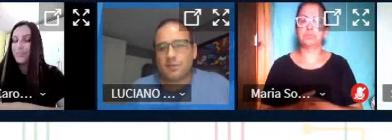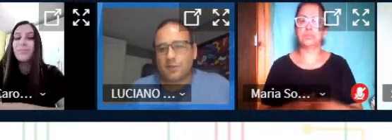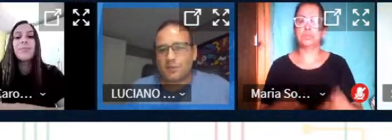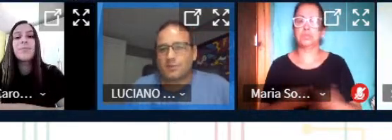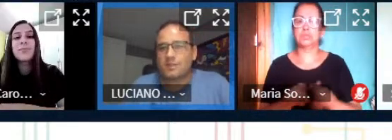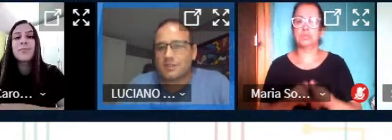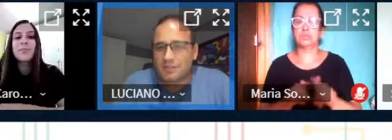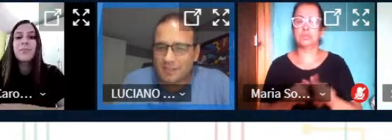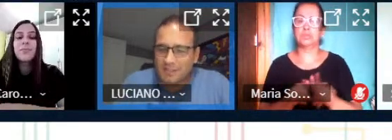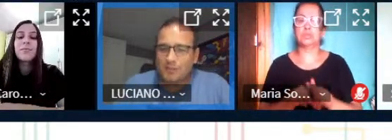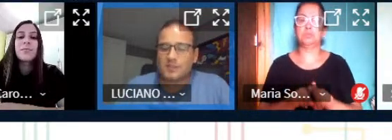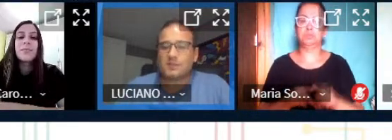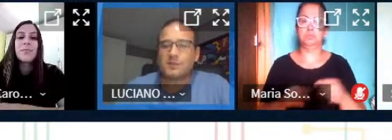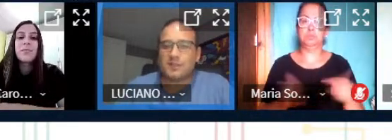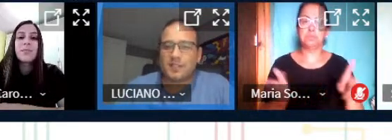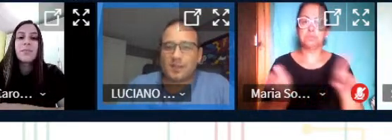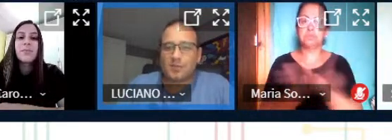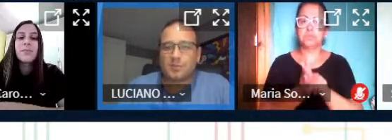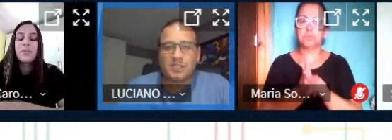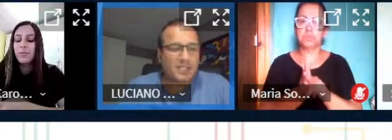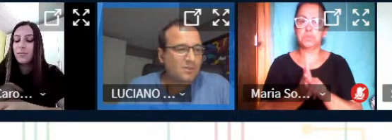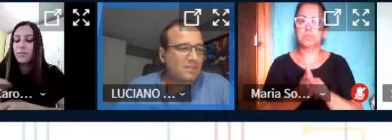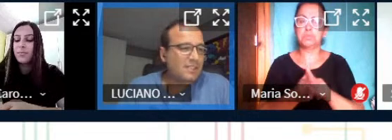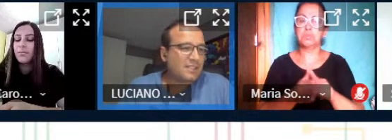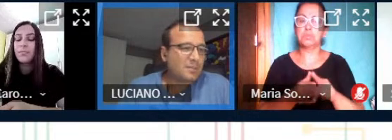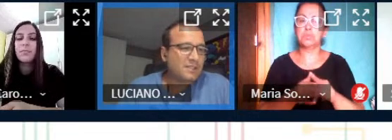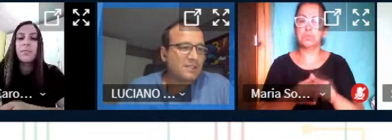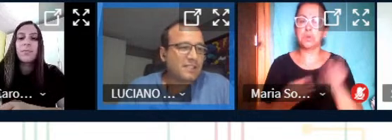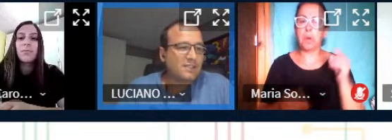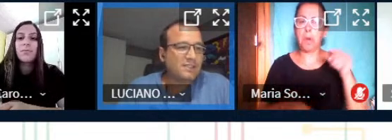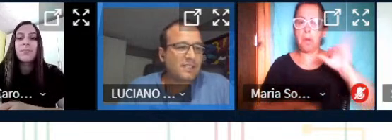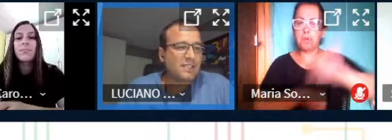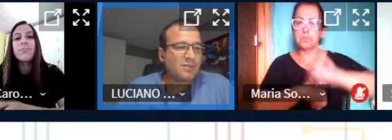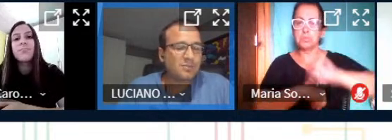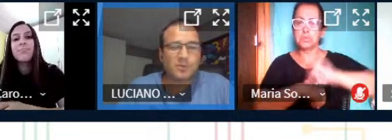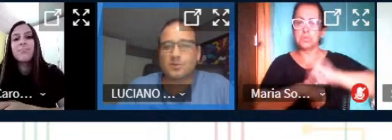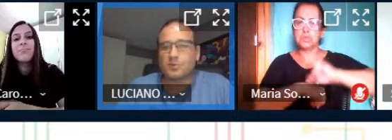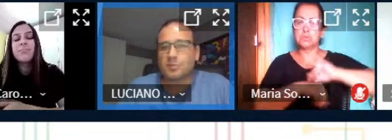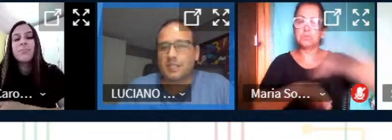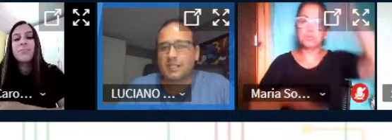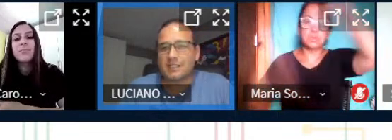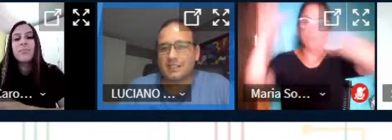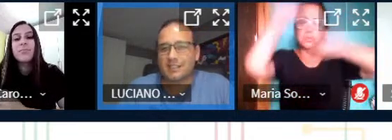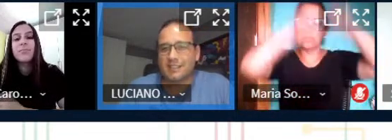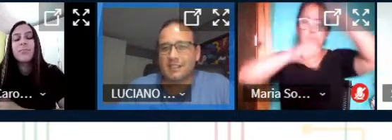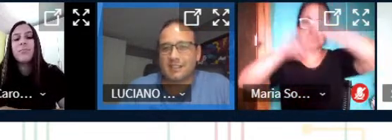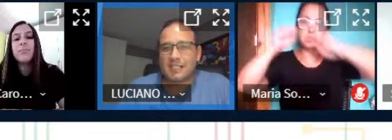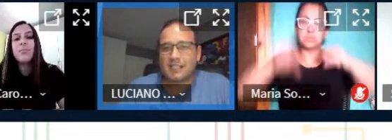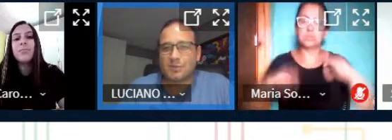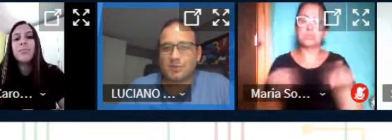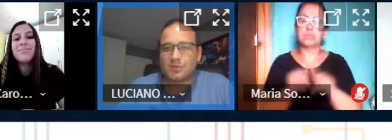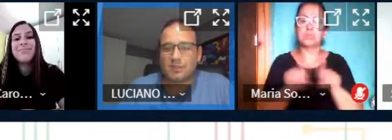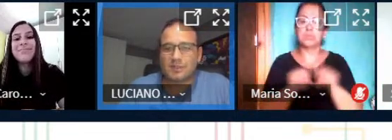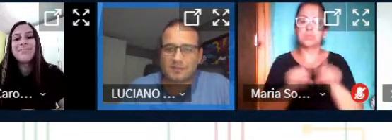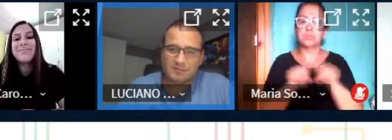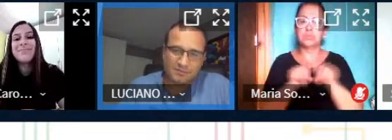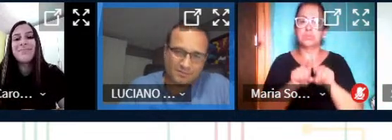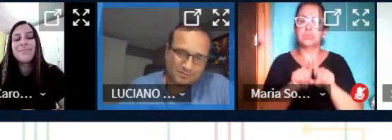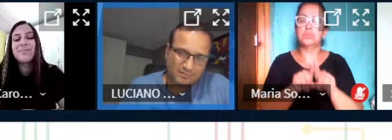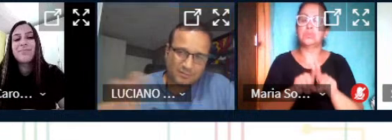próprio vídeo que foi construído foi desenvolvido é um objeto de aprendizagem é um produto maker dado